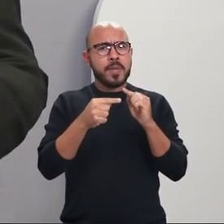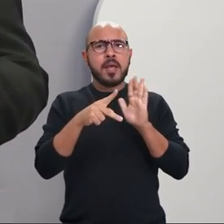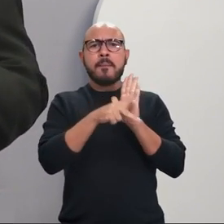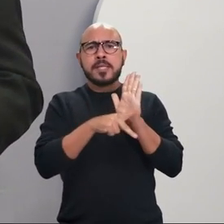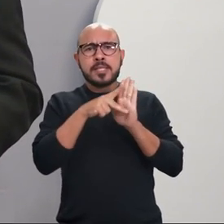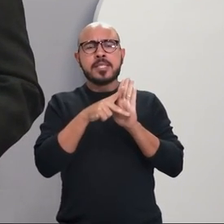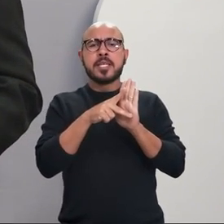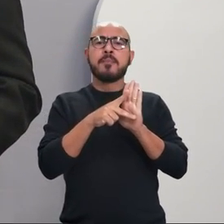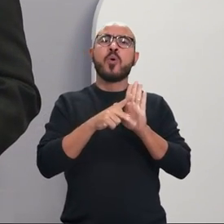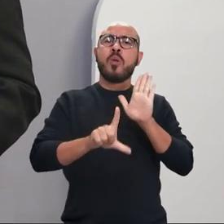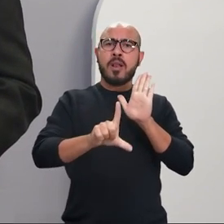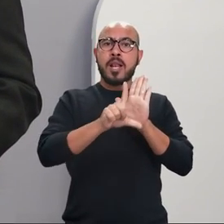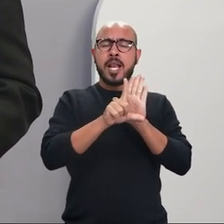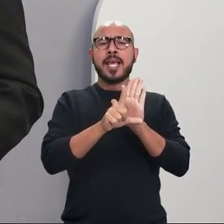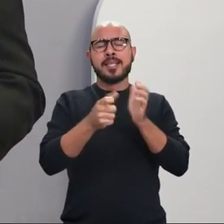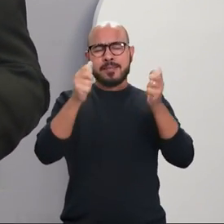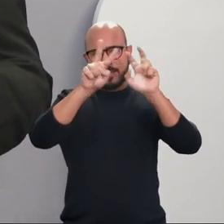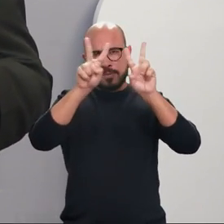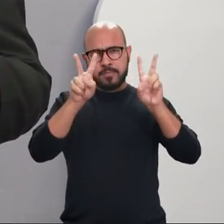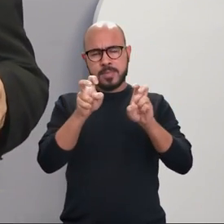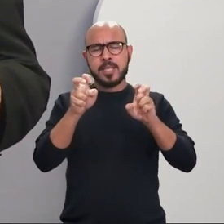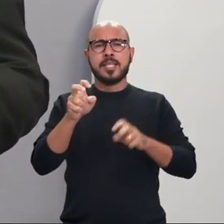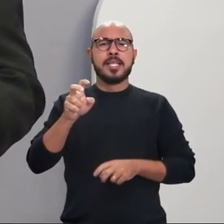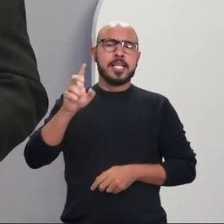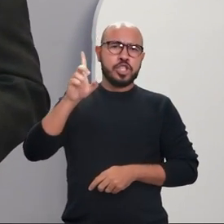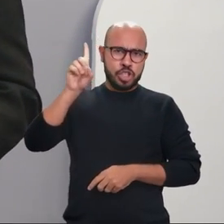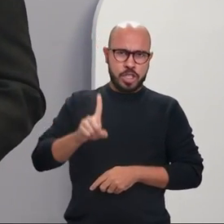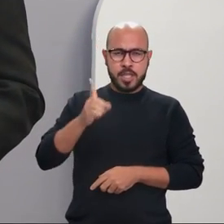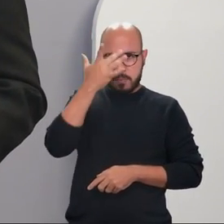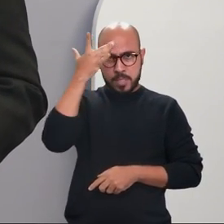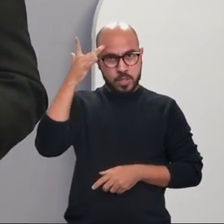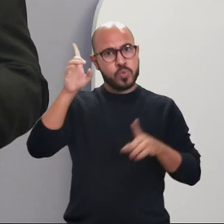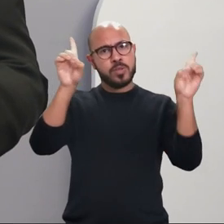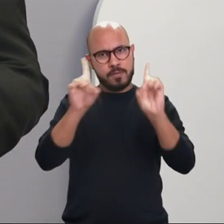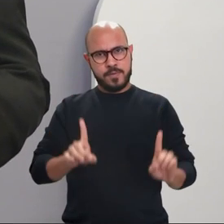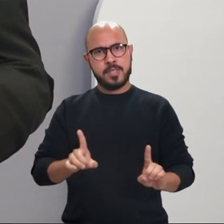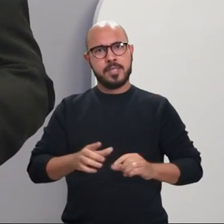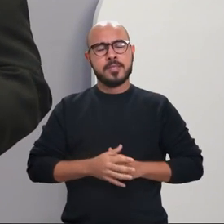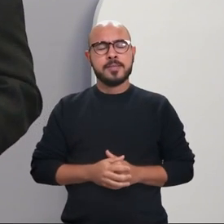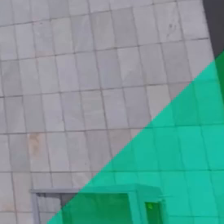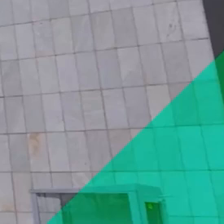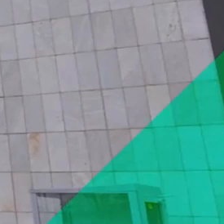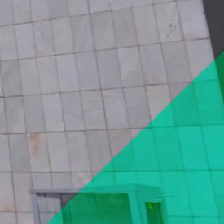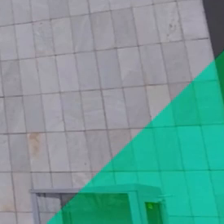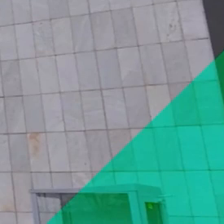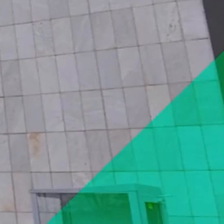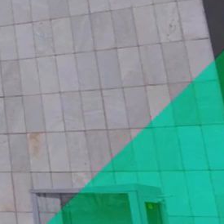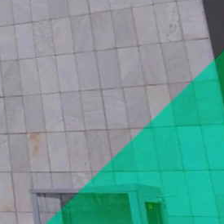princípios da Convenção sobre os Direitos das Pessoas com Deficiência.